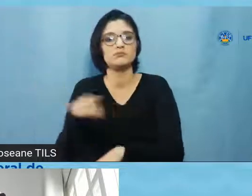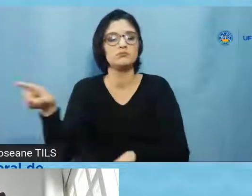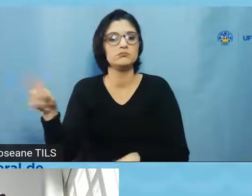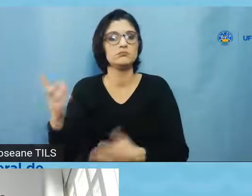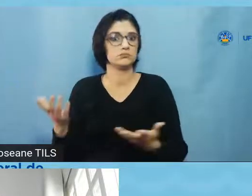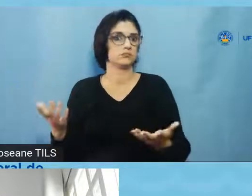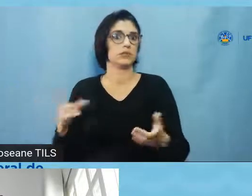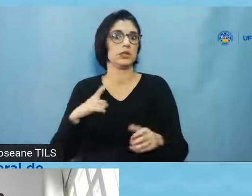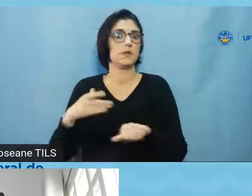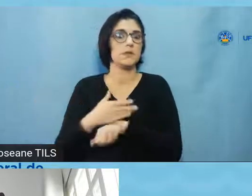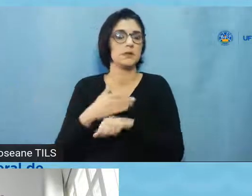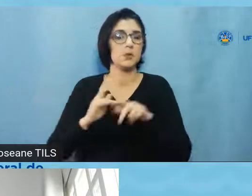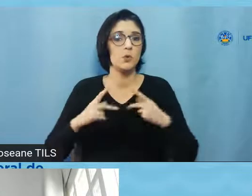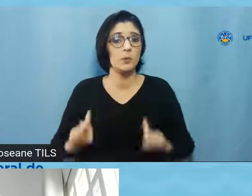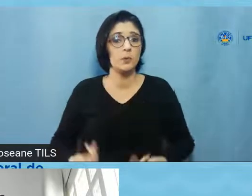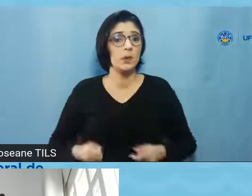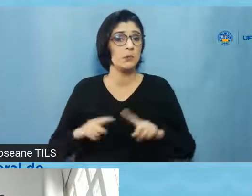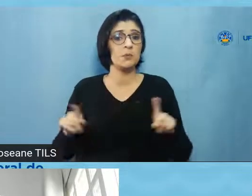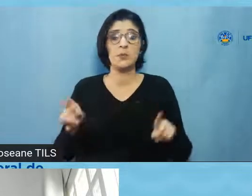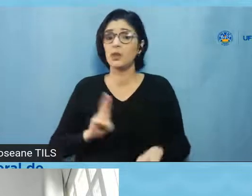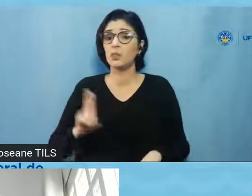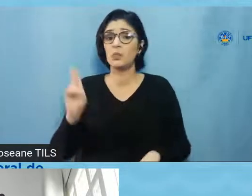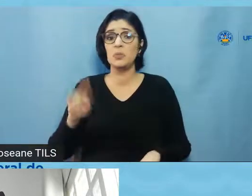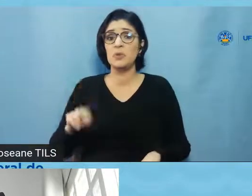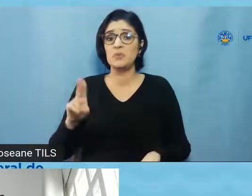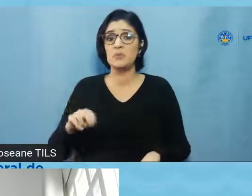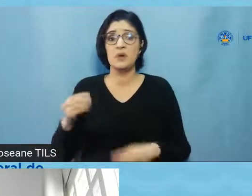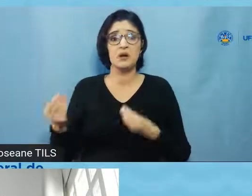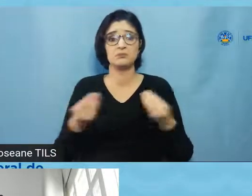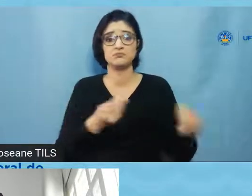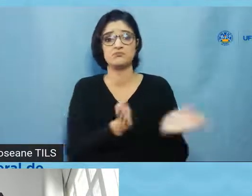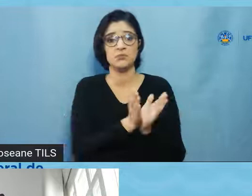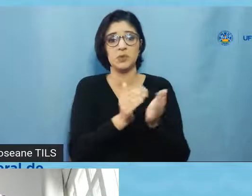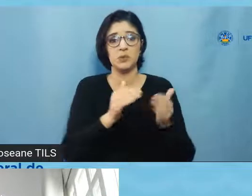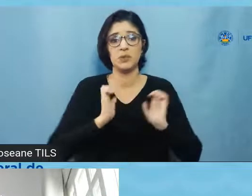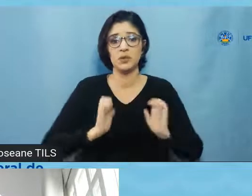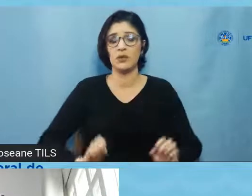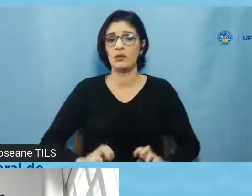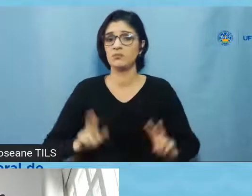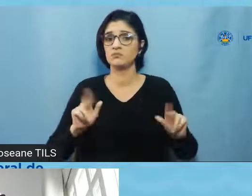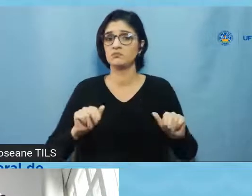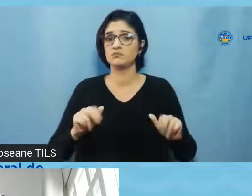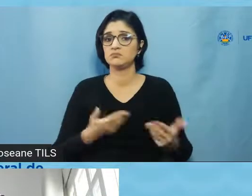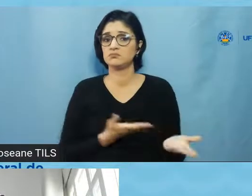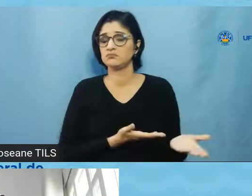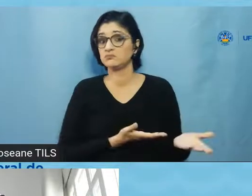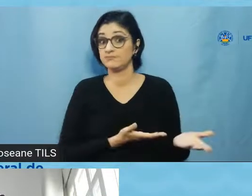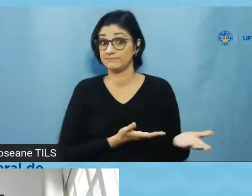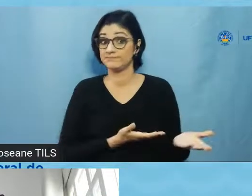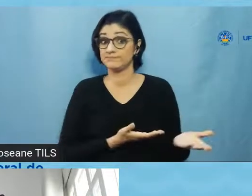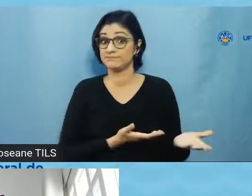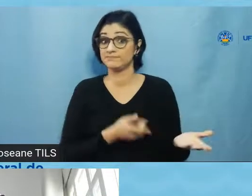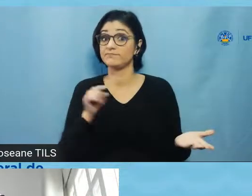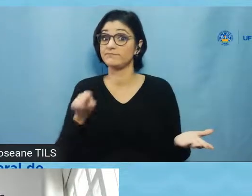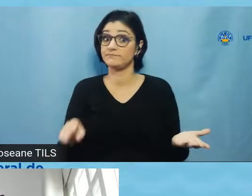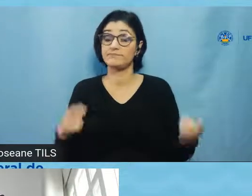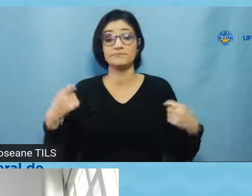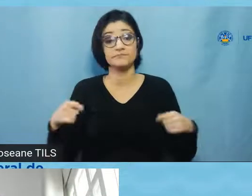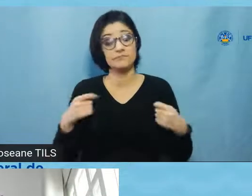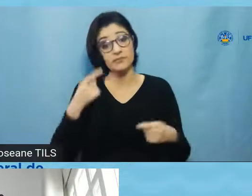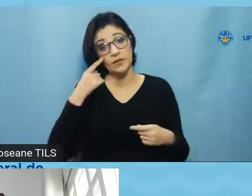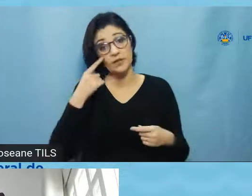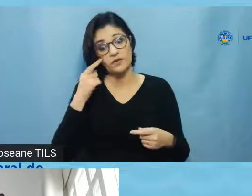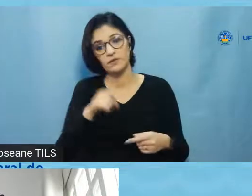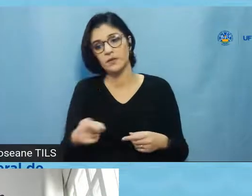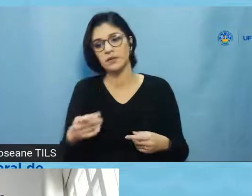envolve participação de seres humanos e eles não têm essa cultura de submissão para o comitê de ética e essa cultura, ela também não existe nas publicações, então